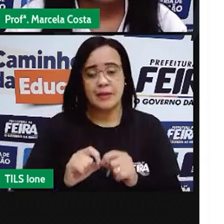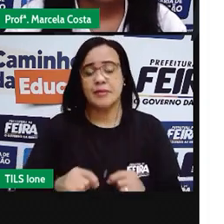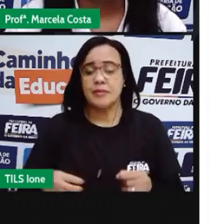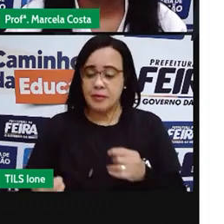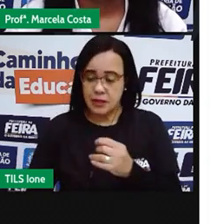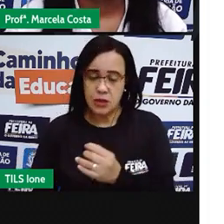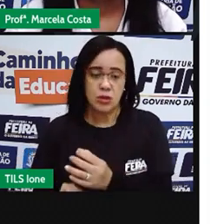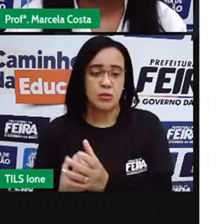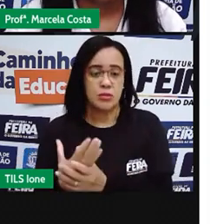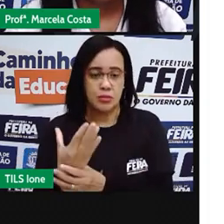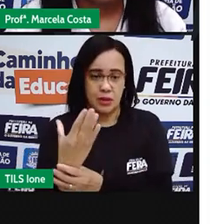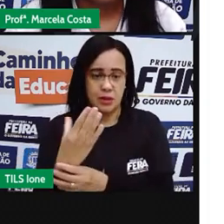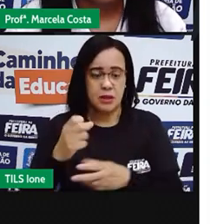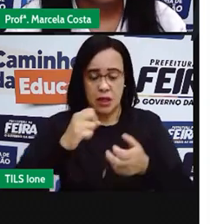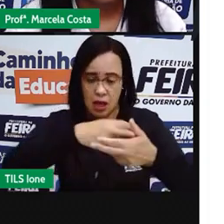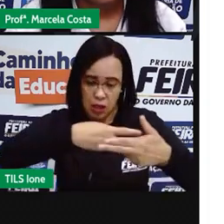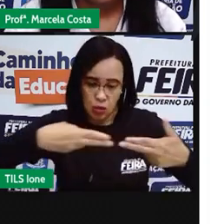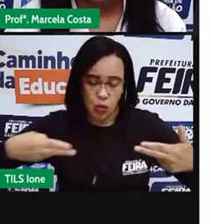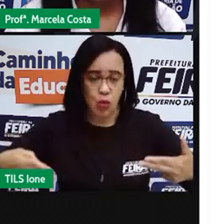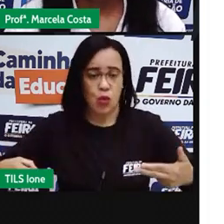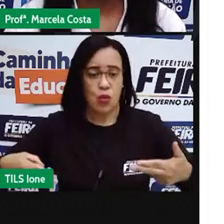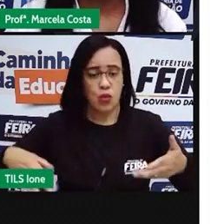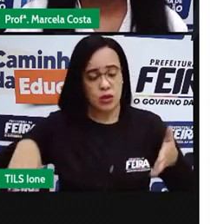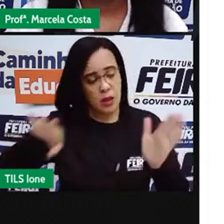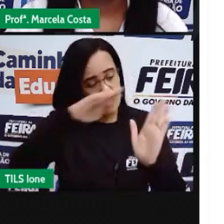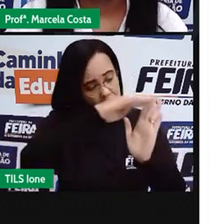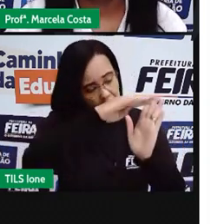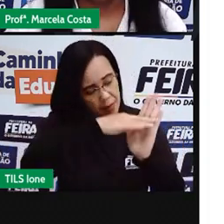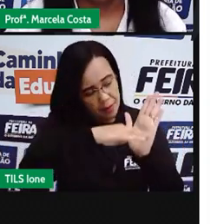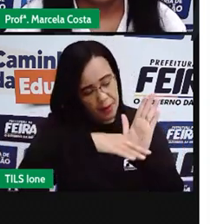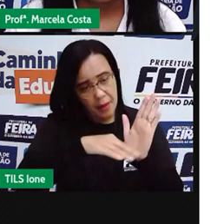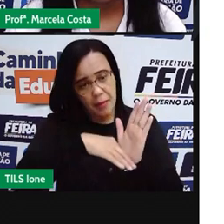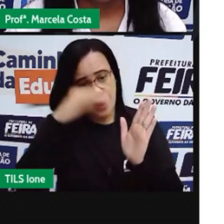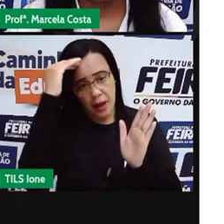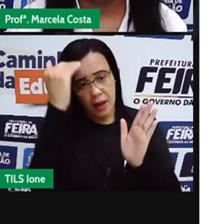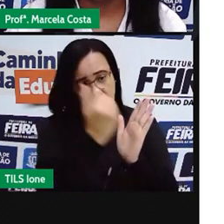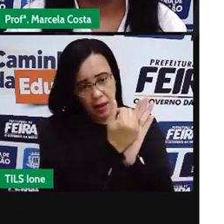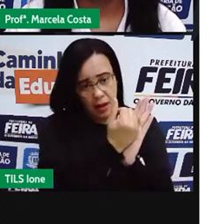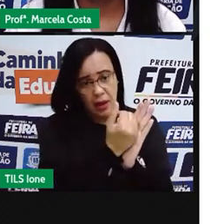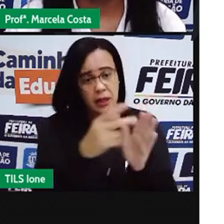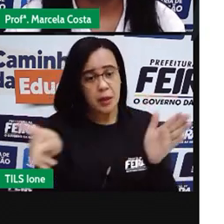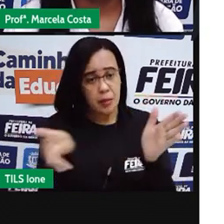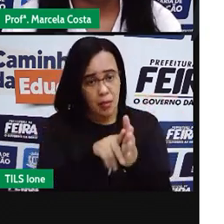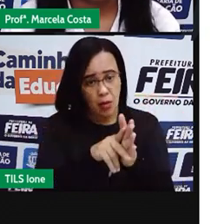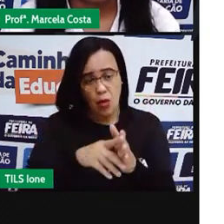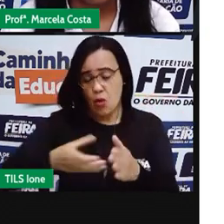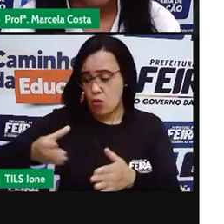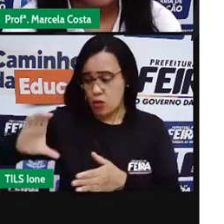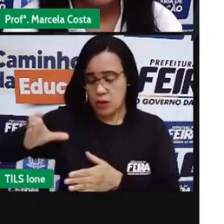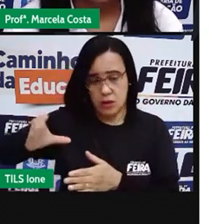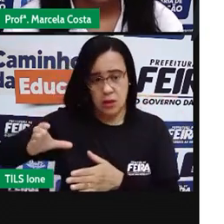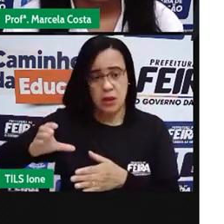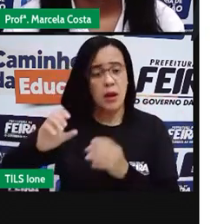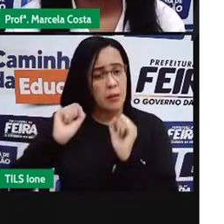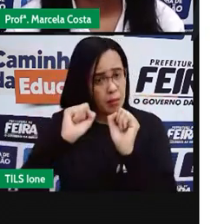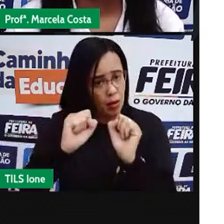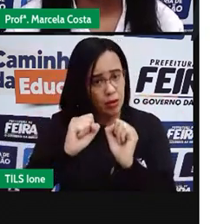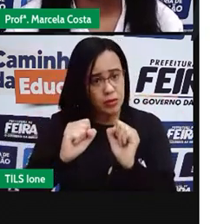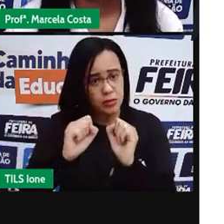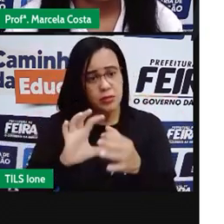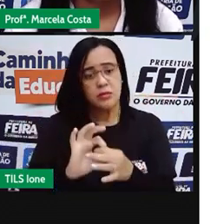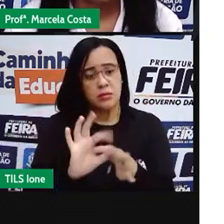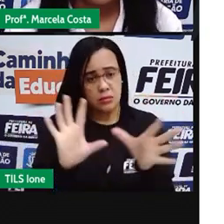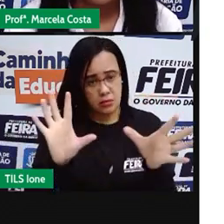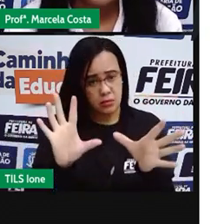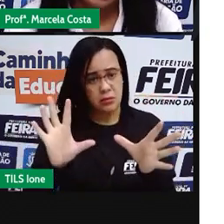exatidão das informações. Então, quando você for usar ele para medir o comprimento de alguma coisa, você